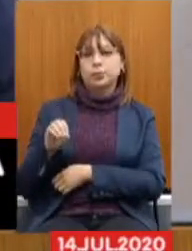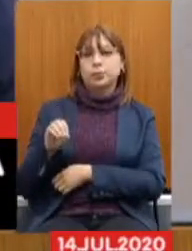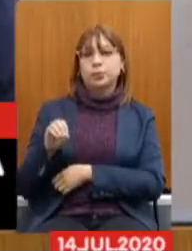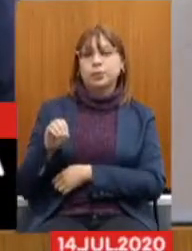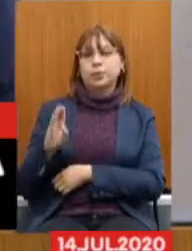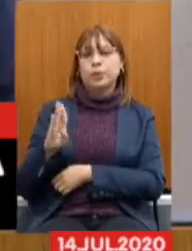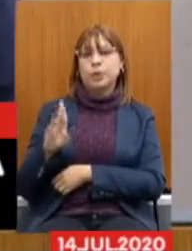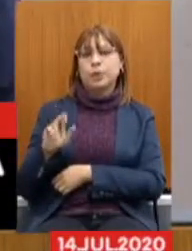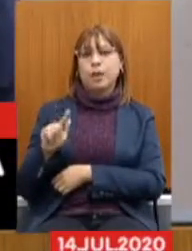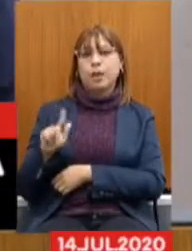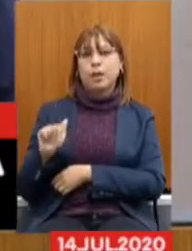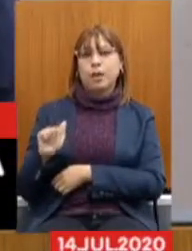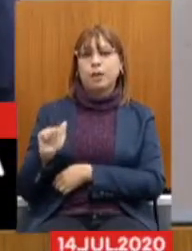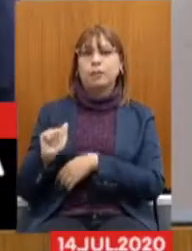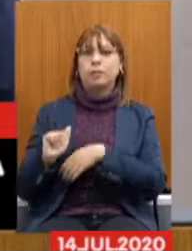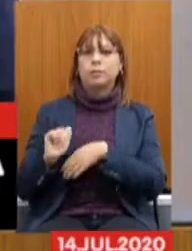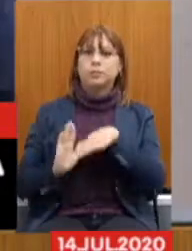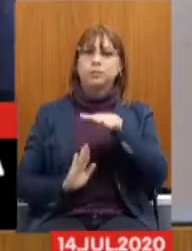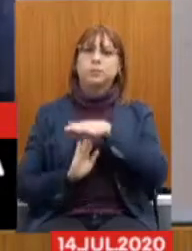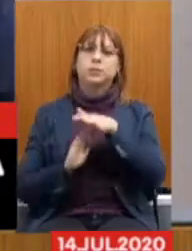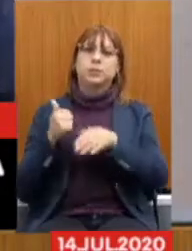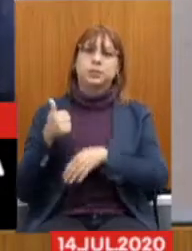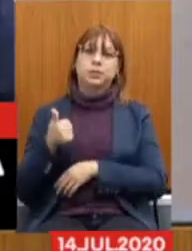15 minutos para a sua explanação.